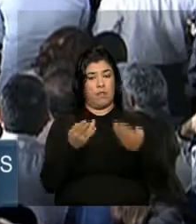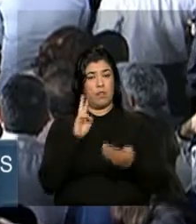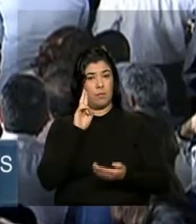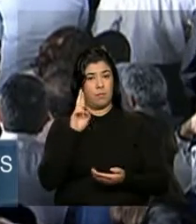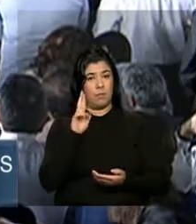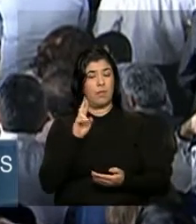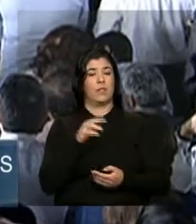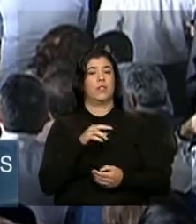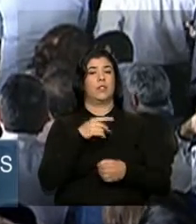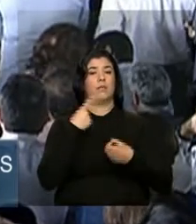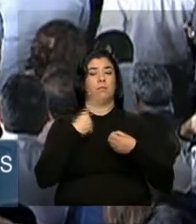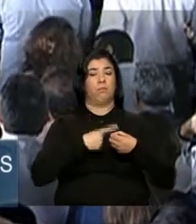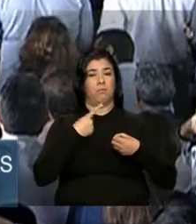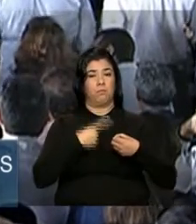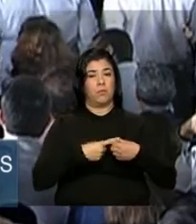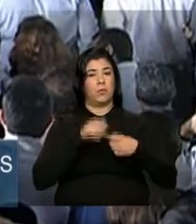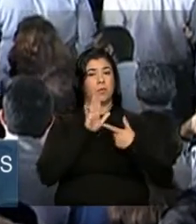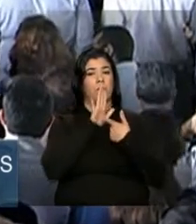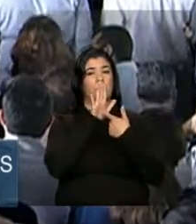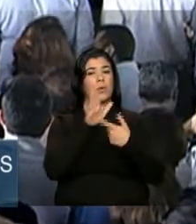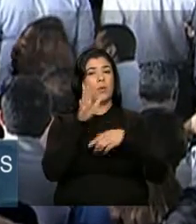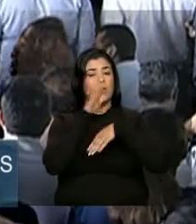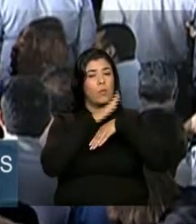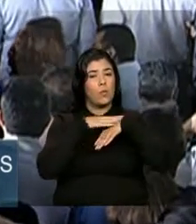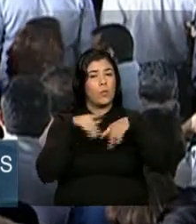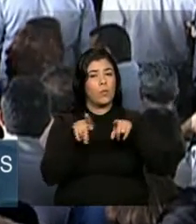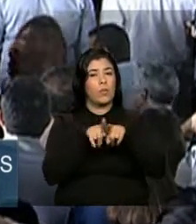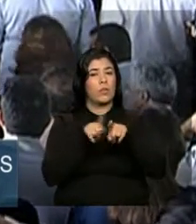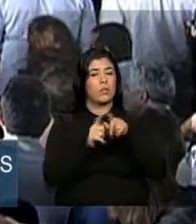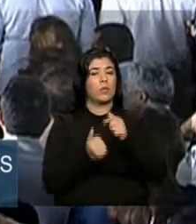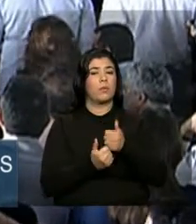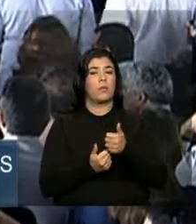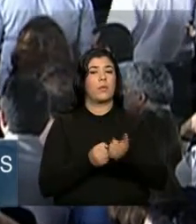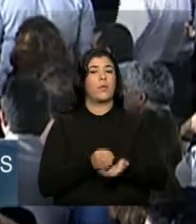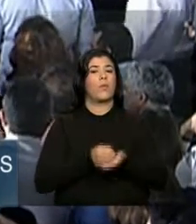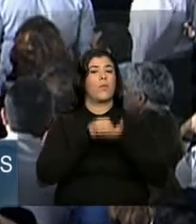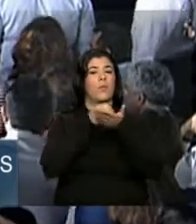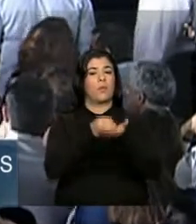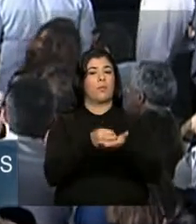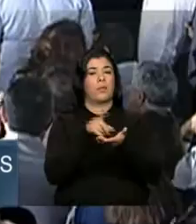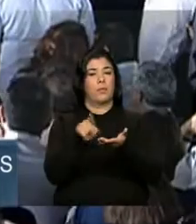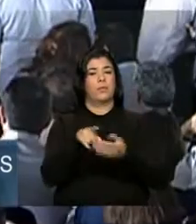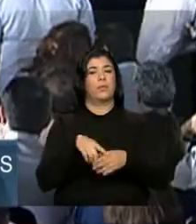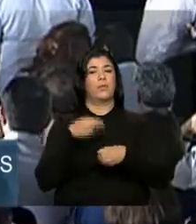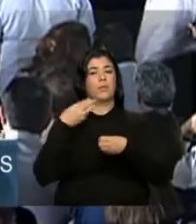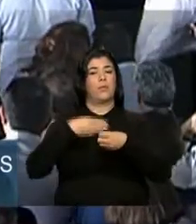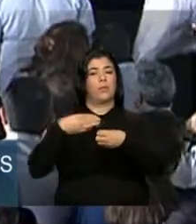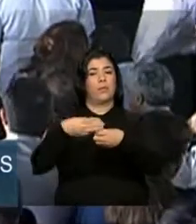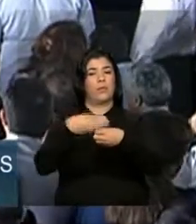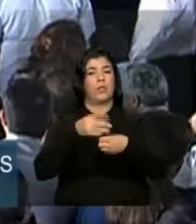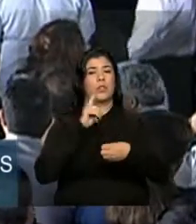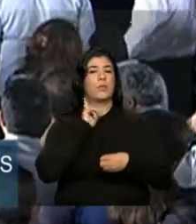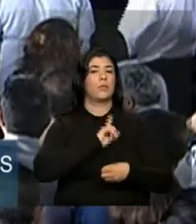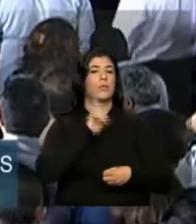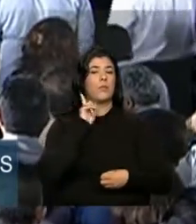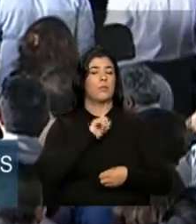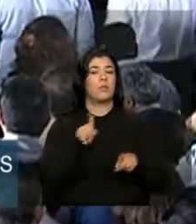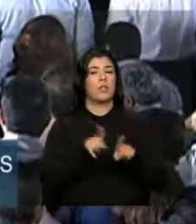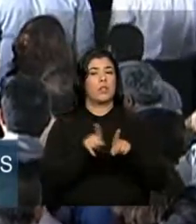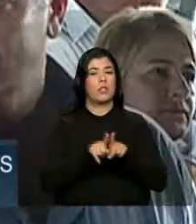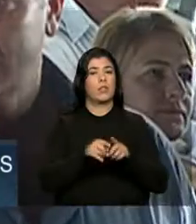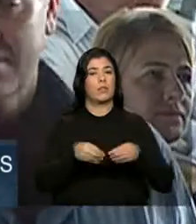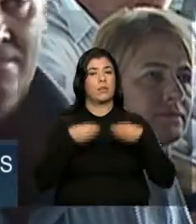mostrando o carinho e o apoio que os municípios de Minas Gerais dão à senhora e ao seu